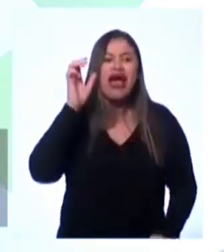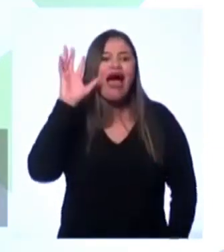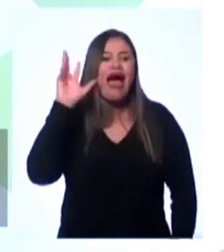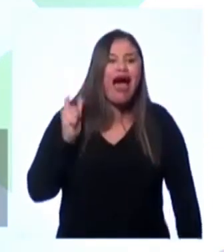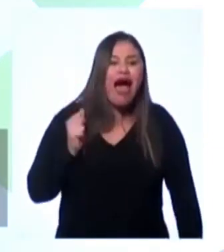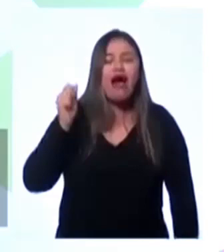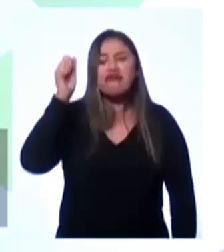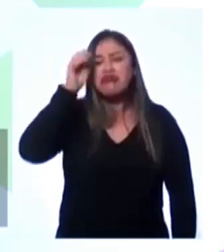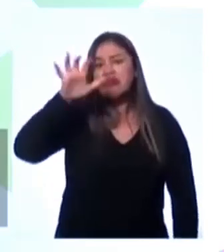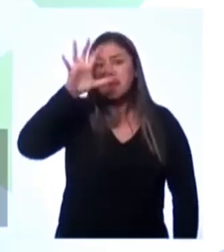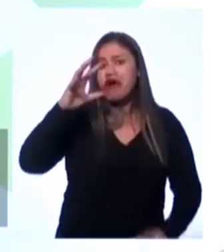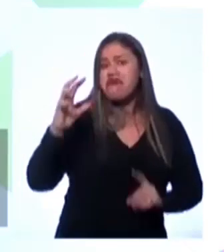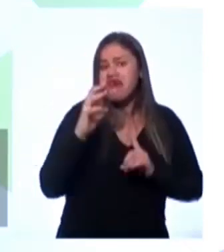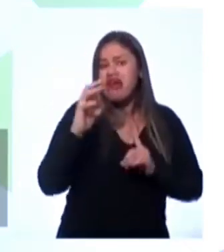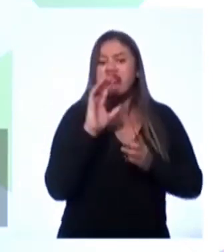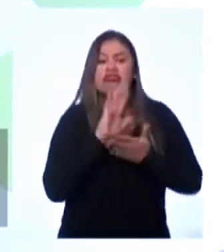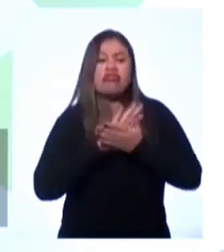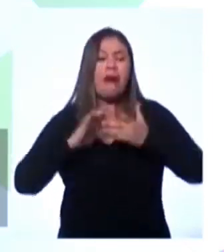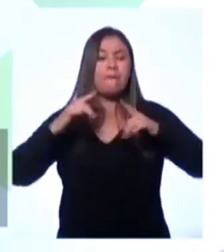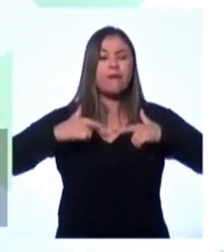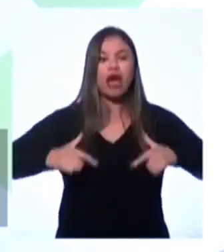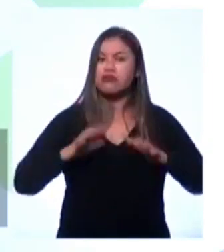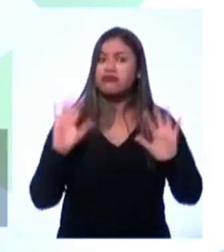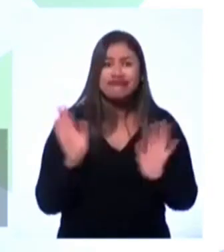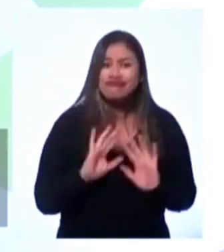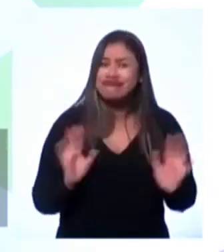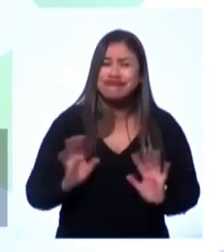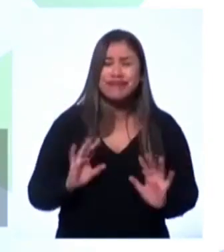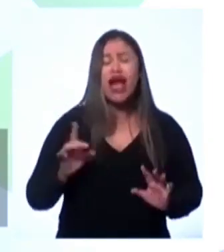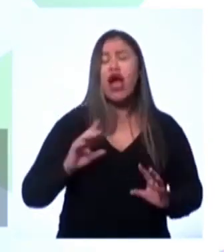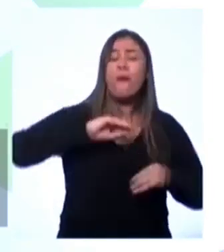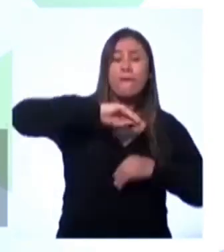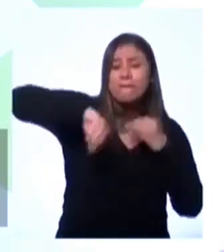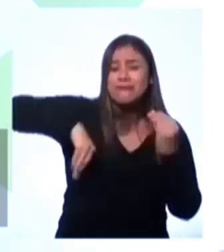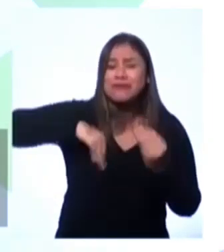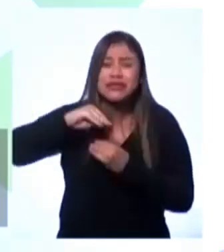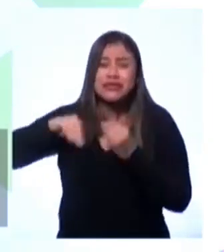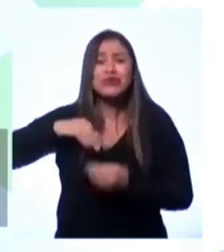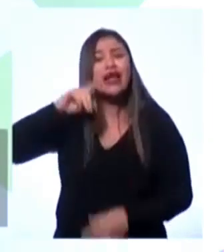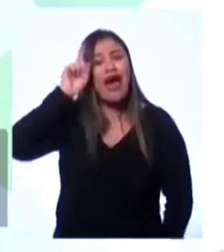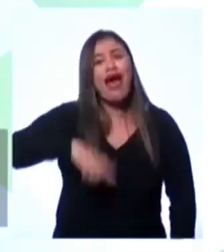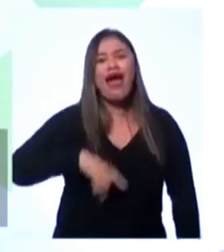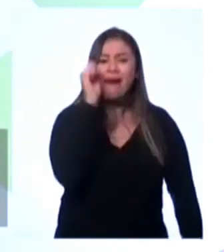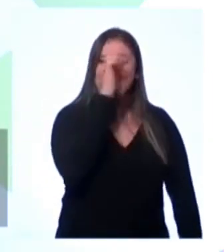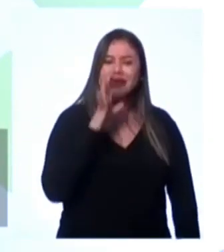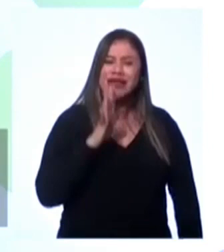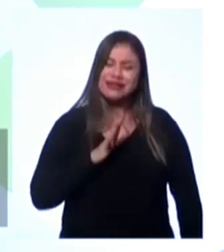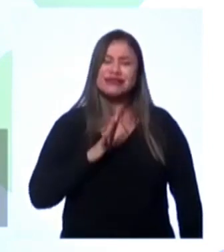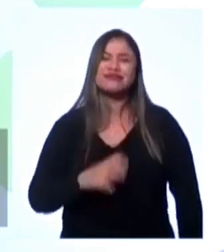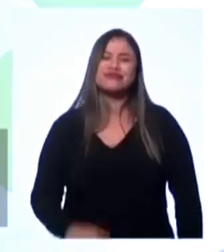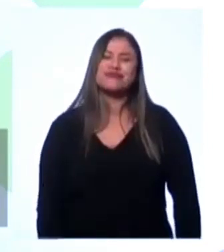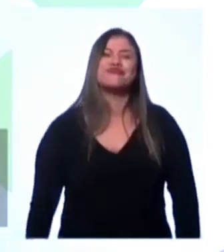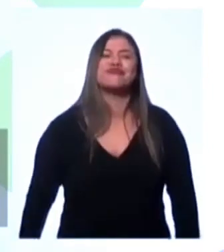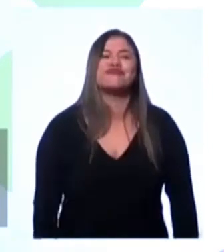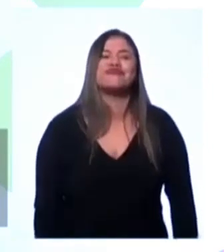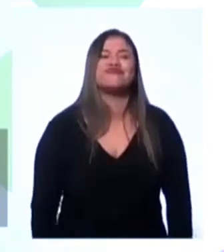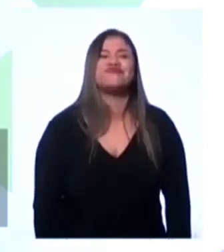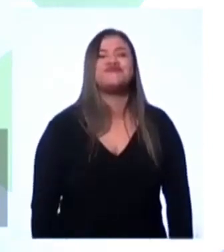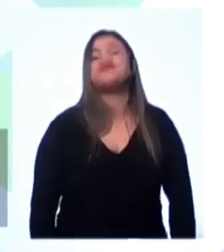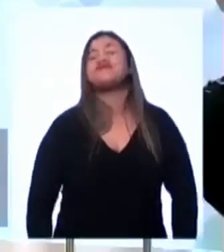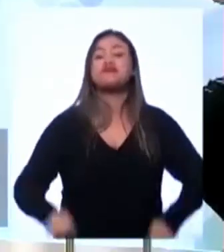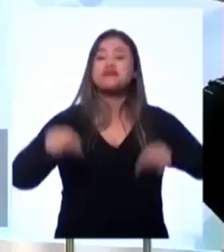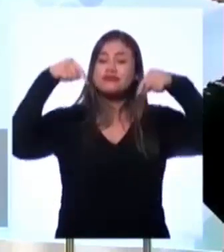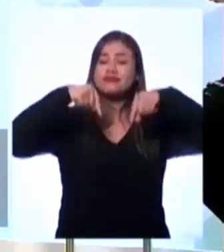sem influência europeia. E é justamente toda essa mistura que a gente pode chamar de Brasil e não essas coisas separadas. Aqui nós temos um